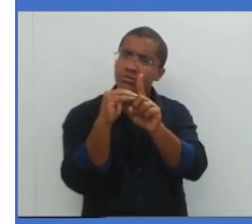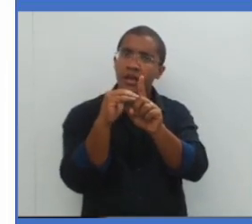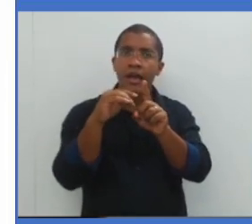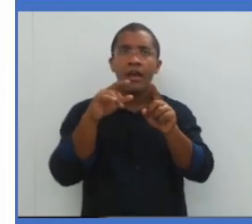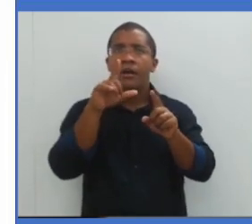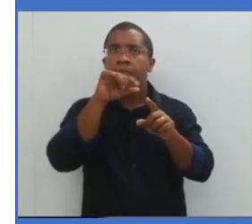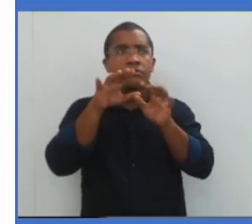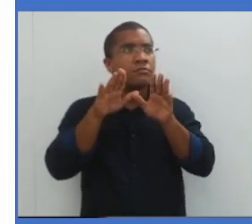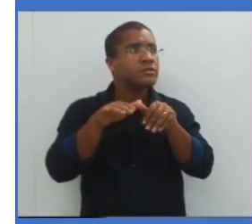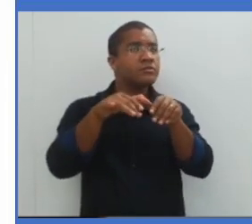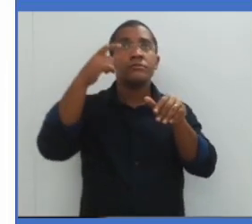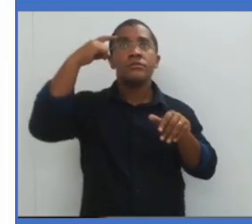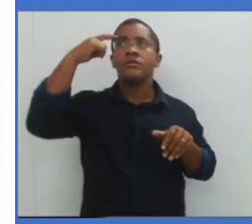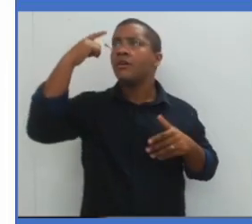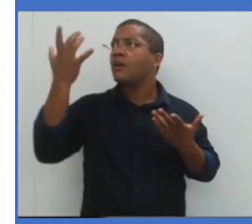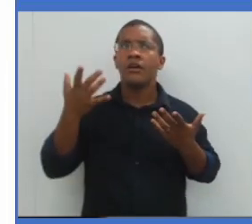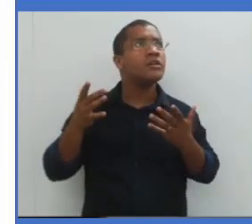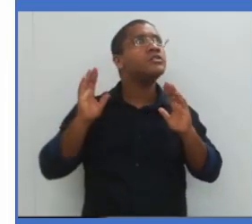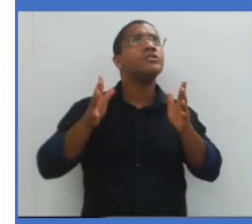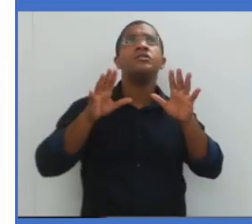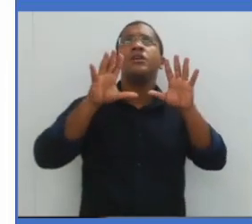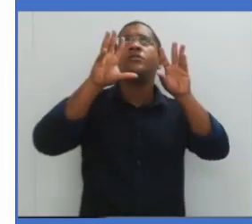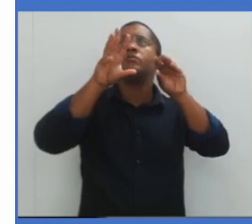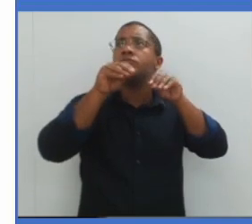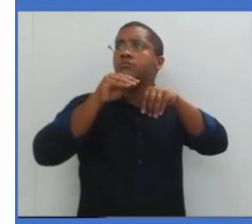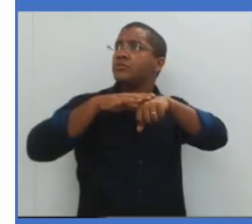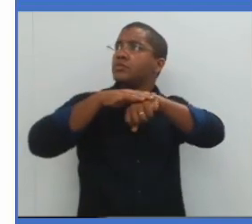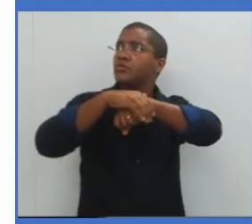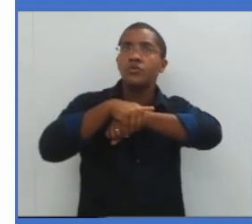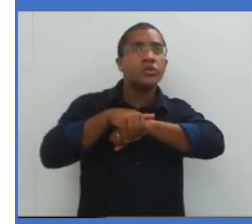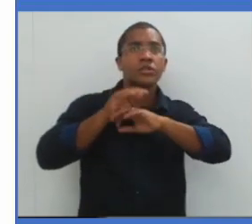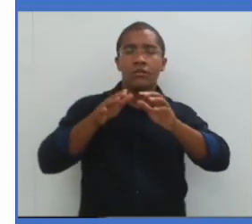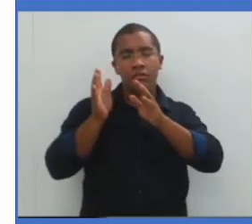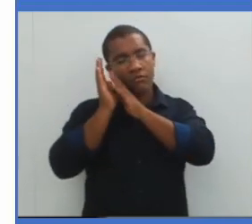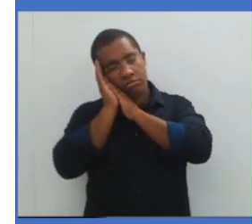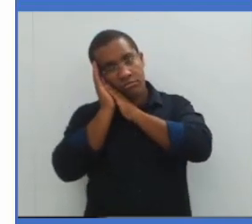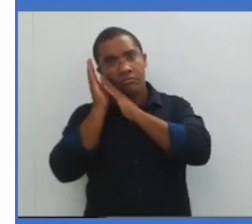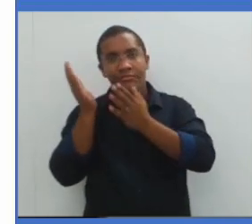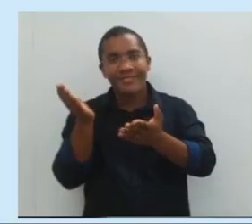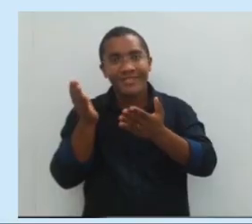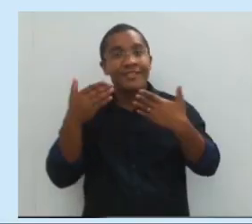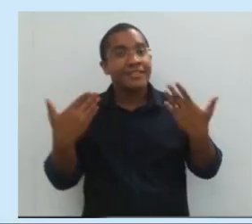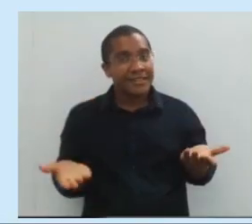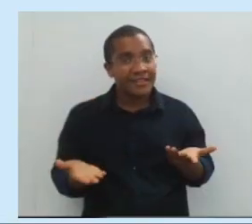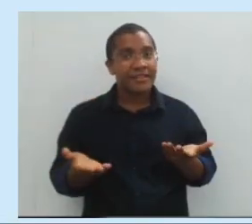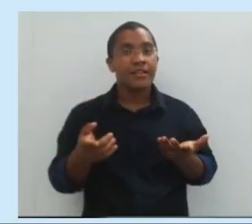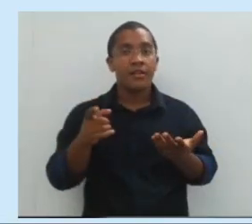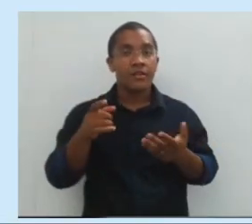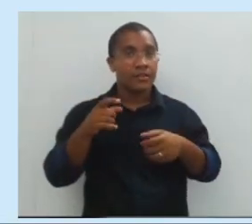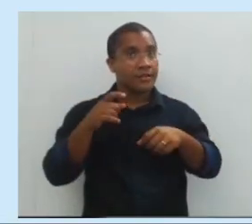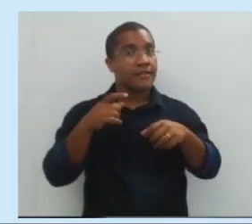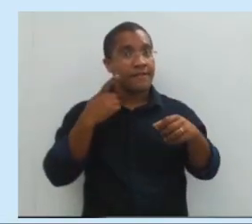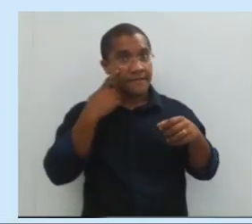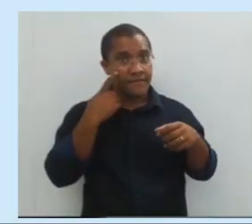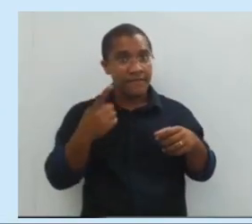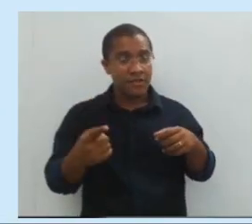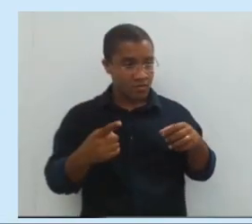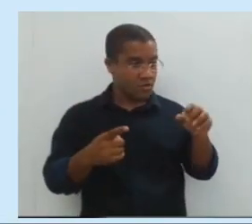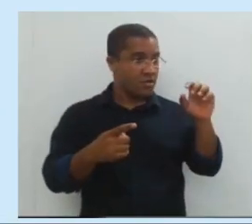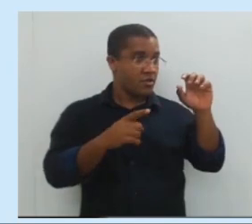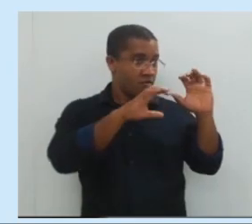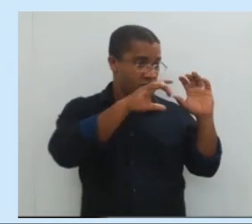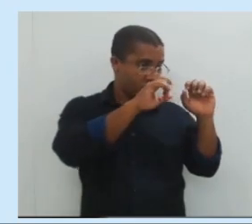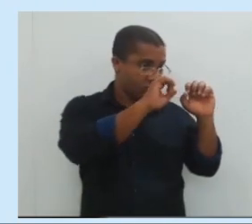A ave diz, meu Deus do céu, já é noite, vou dormir. Então, vejam só, como esses 3 rastros